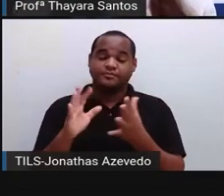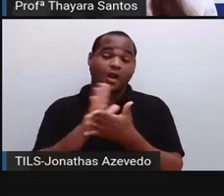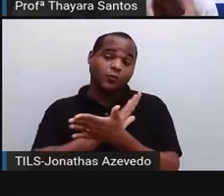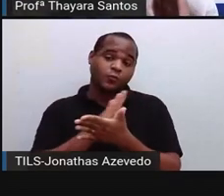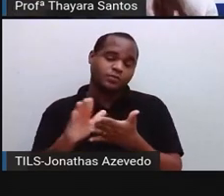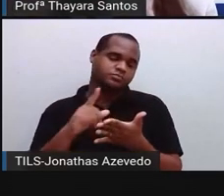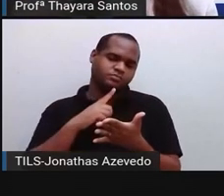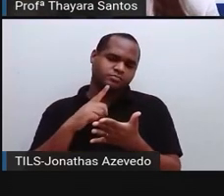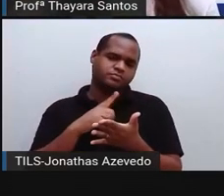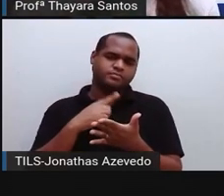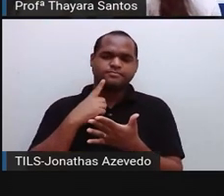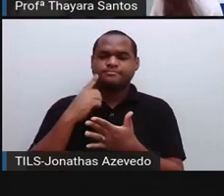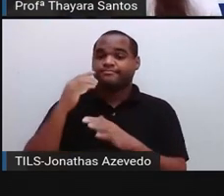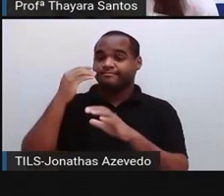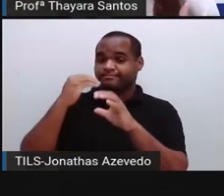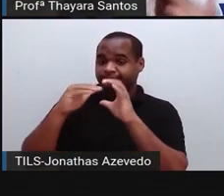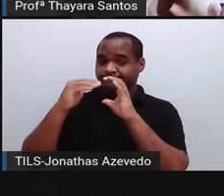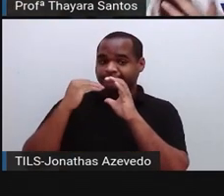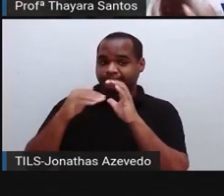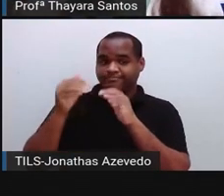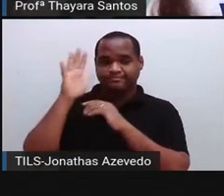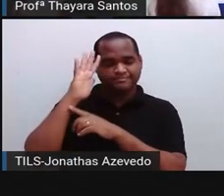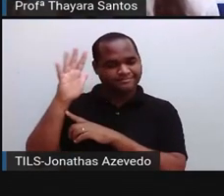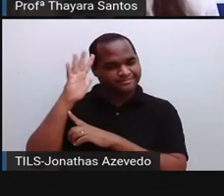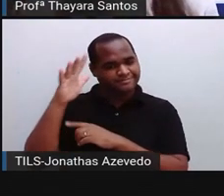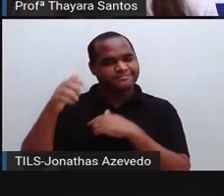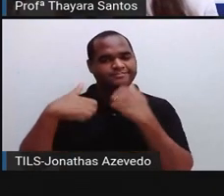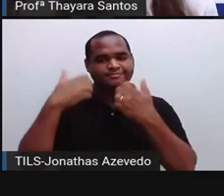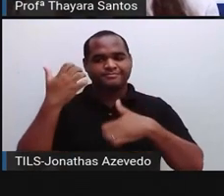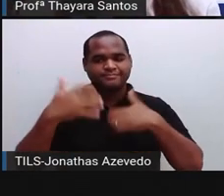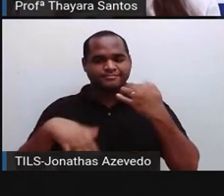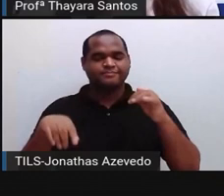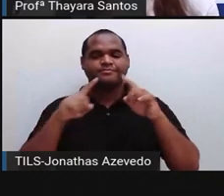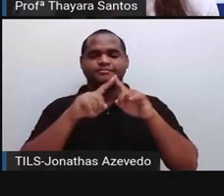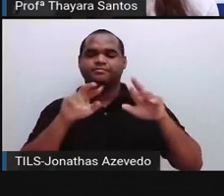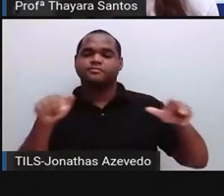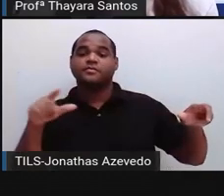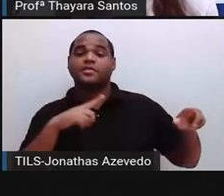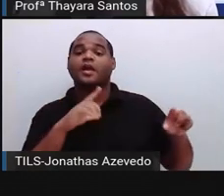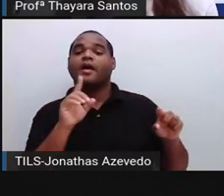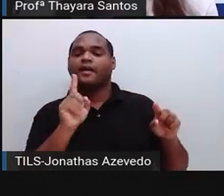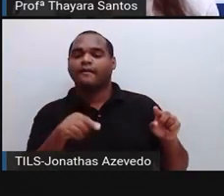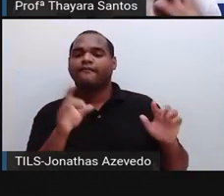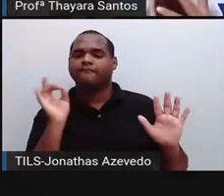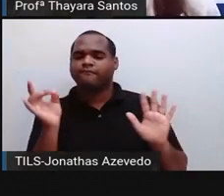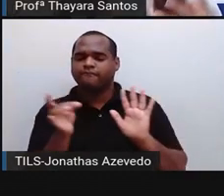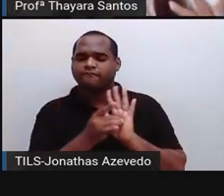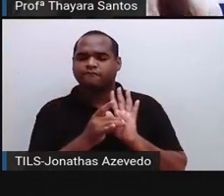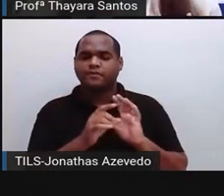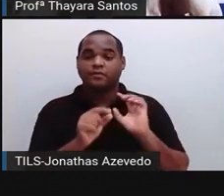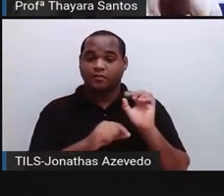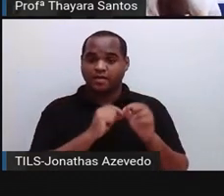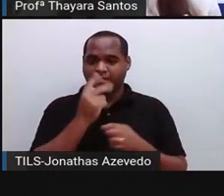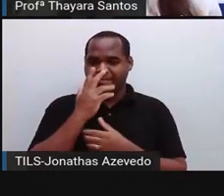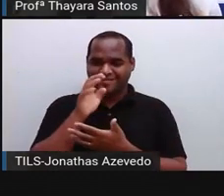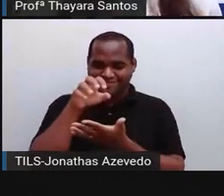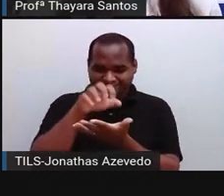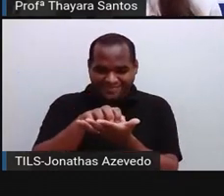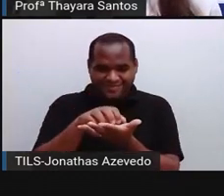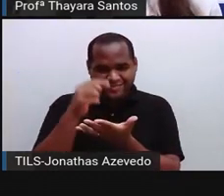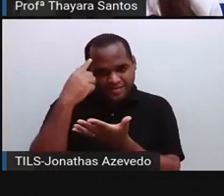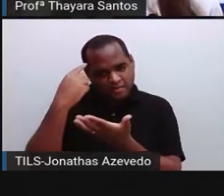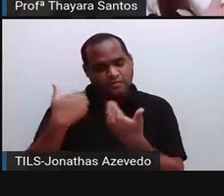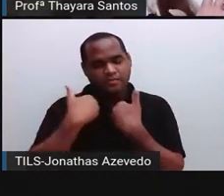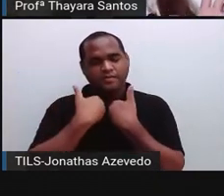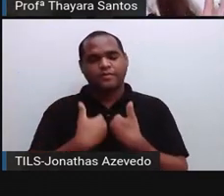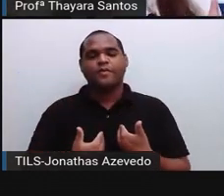ações, né? Ele vai mandar o nosso corpo executar algumas ações. Na verdade, o sistema nervoso, ele é a central de comando do nosso